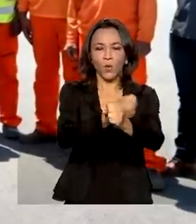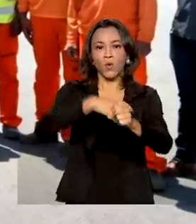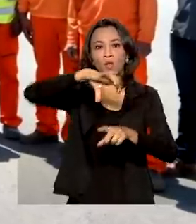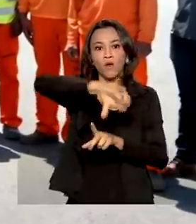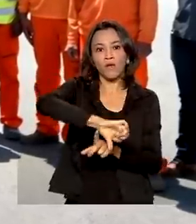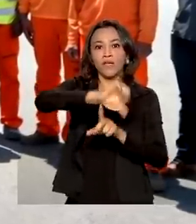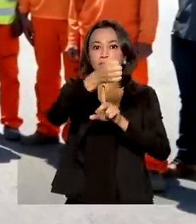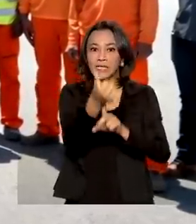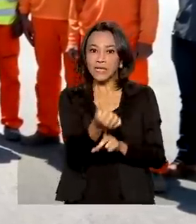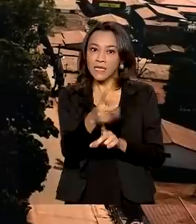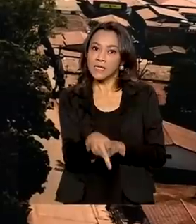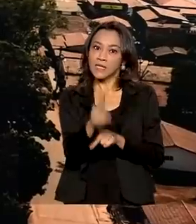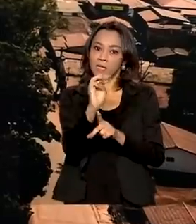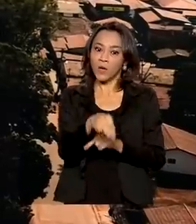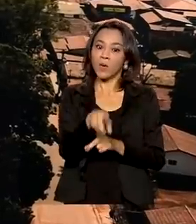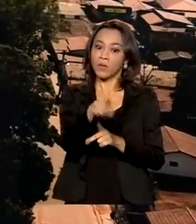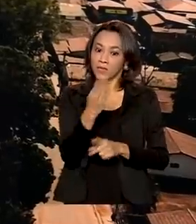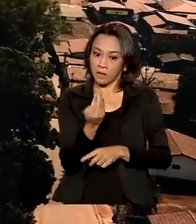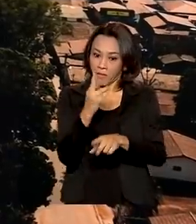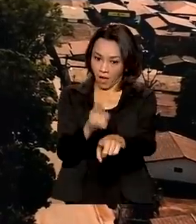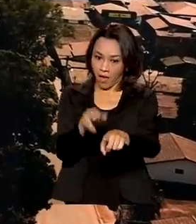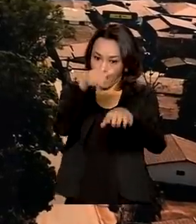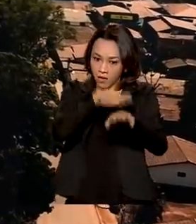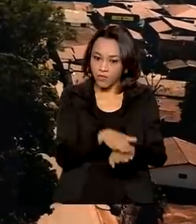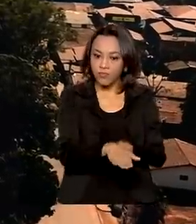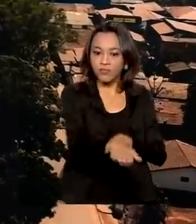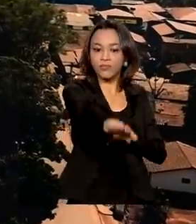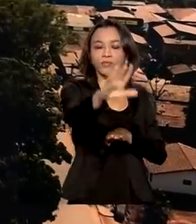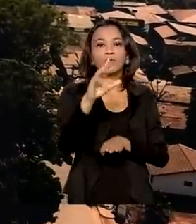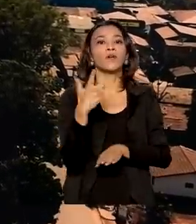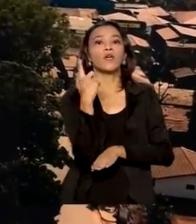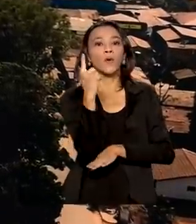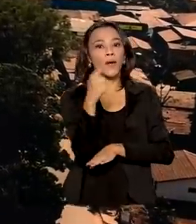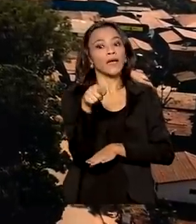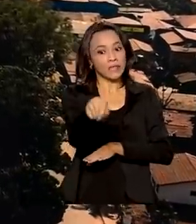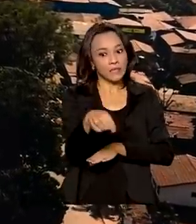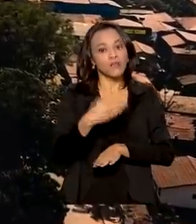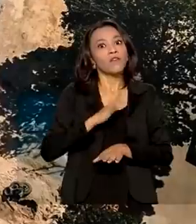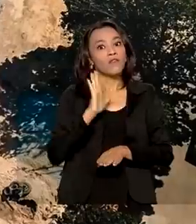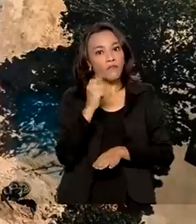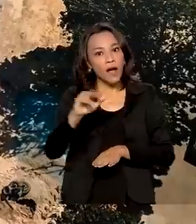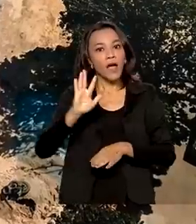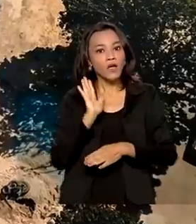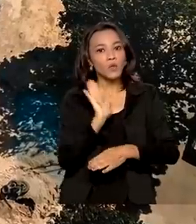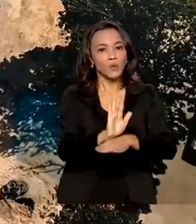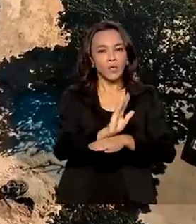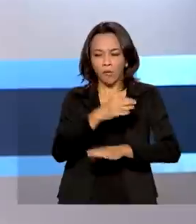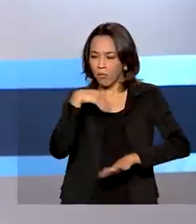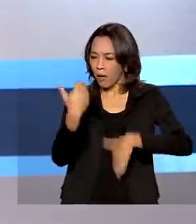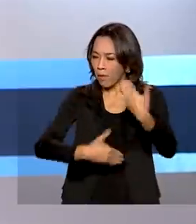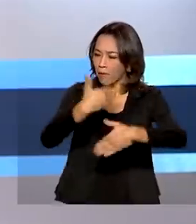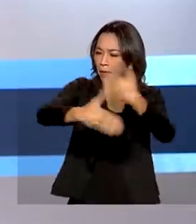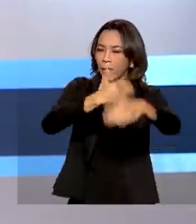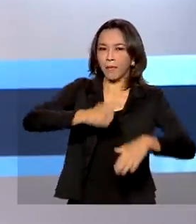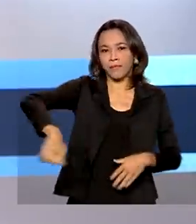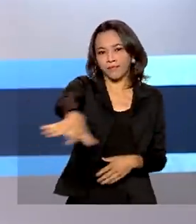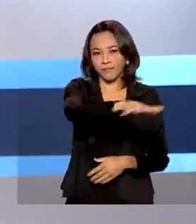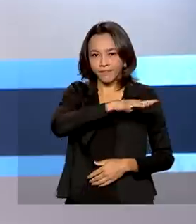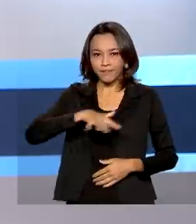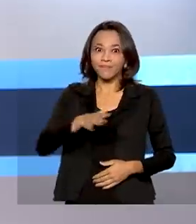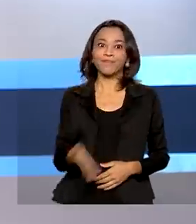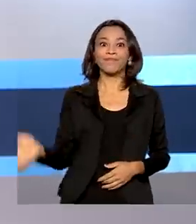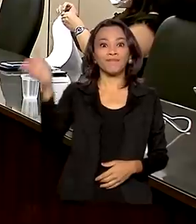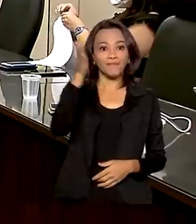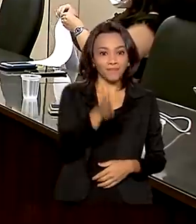novas pistas na BR-414, em Goiás. Obras devem ajudar no desenvolvimento da região. E veja